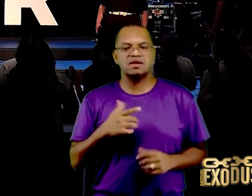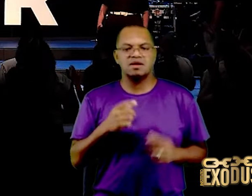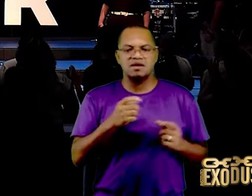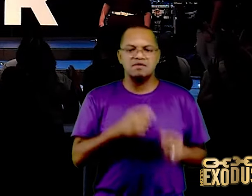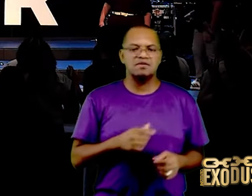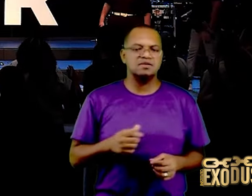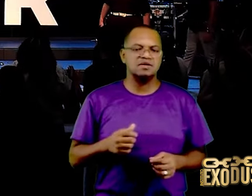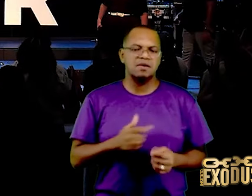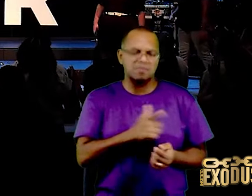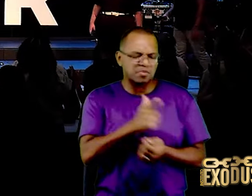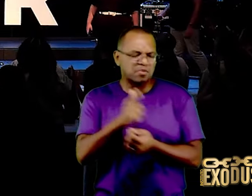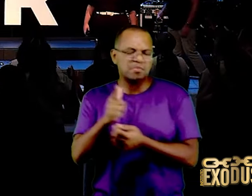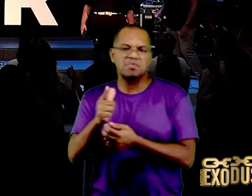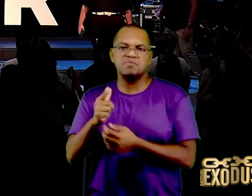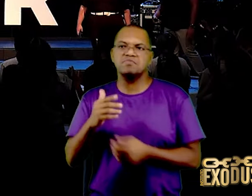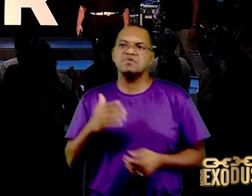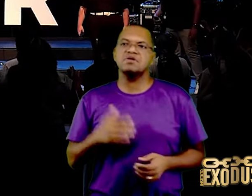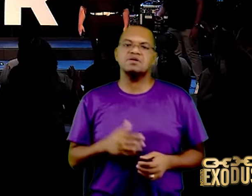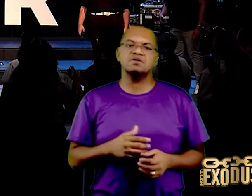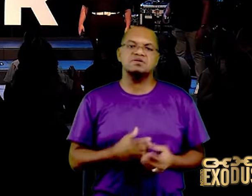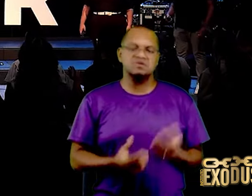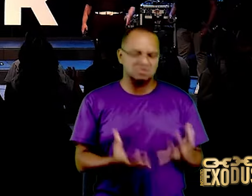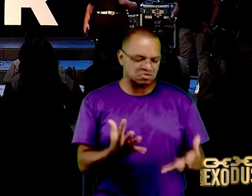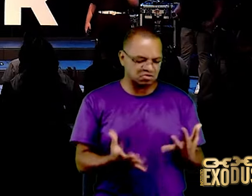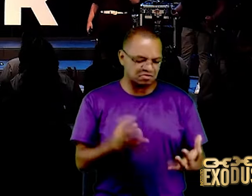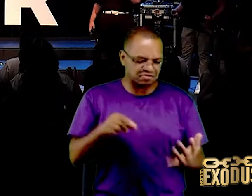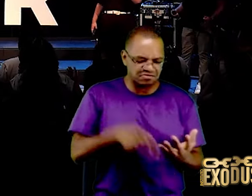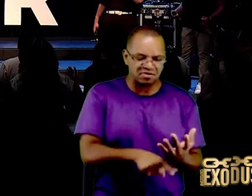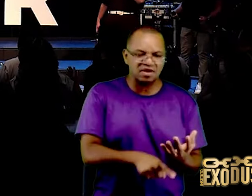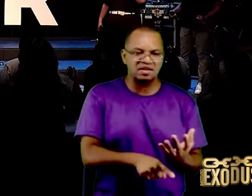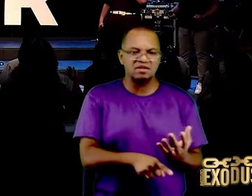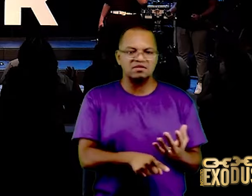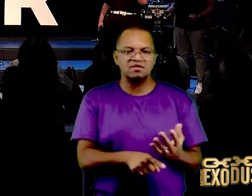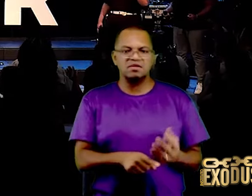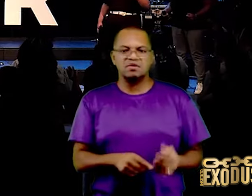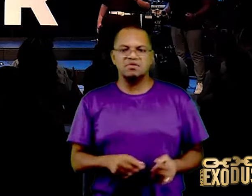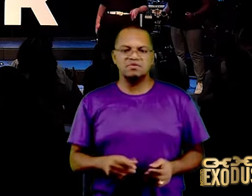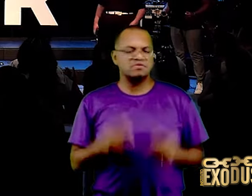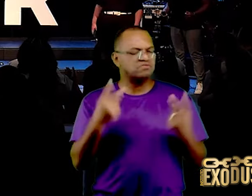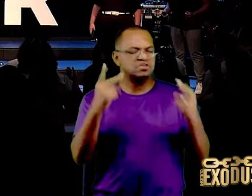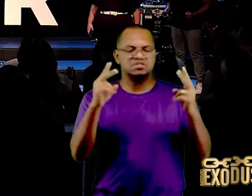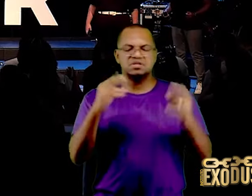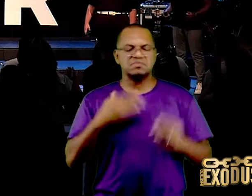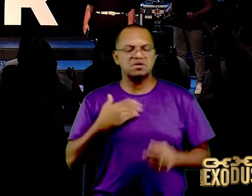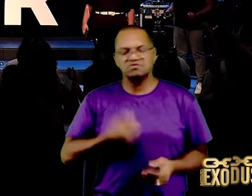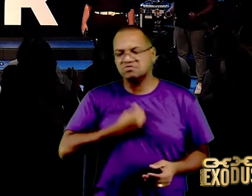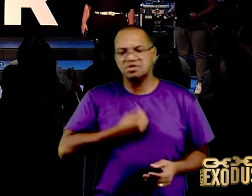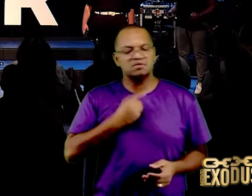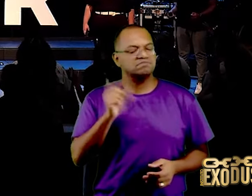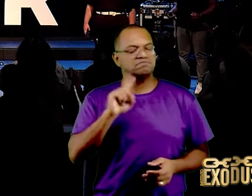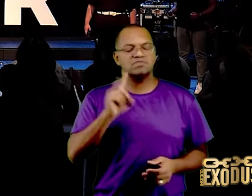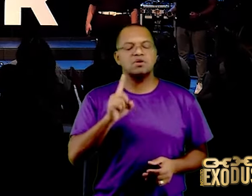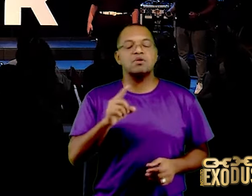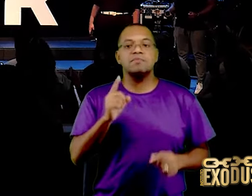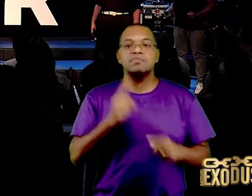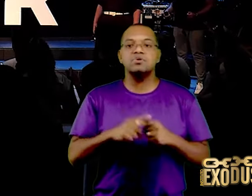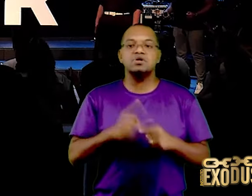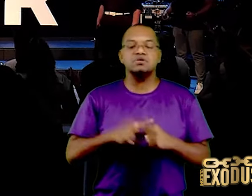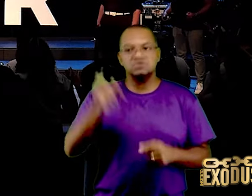vai prosperar na minha vida, porque o Senhor é comigo, o meu Senhor,